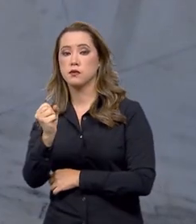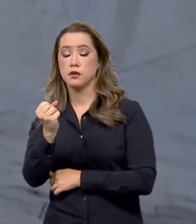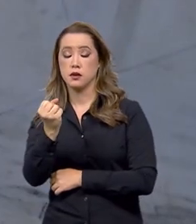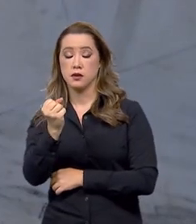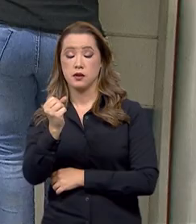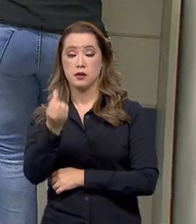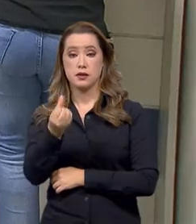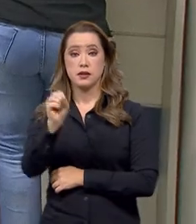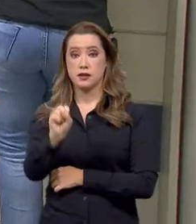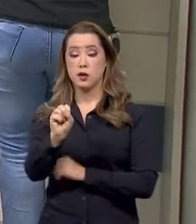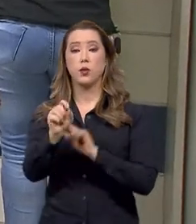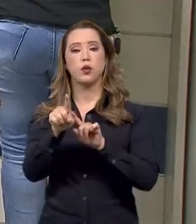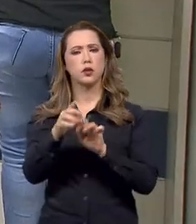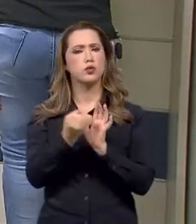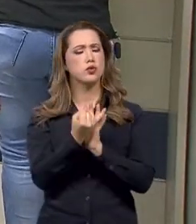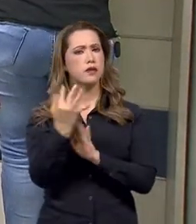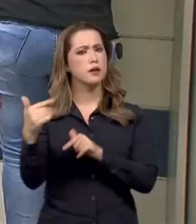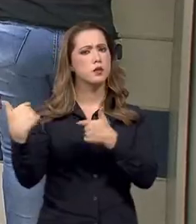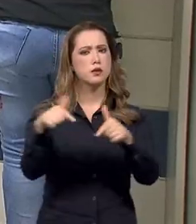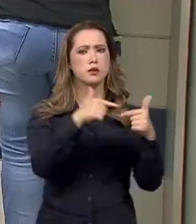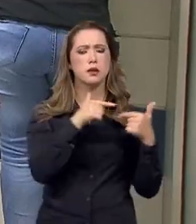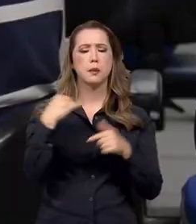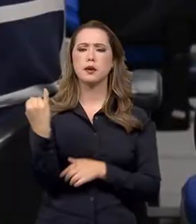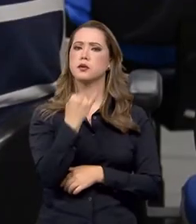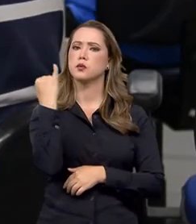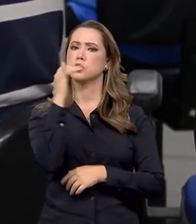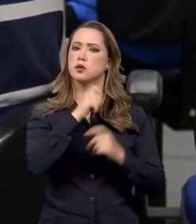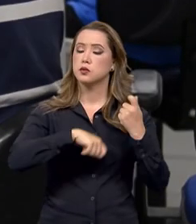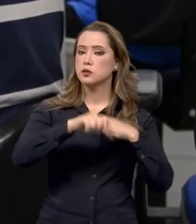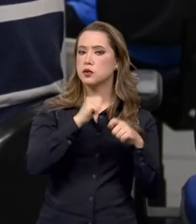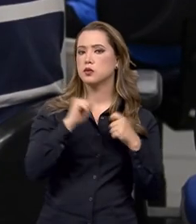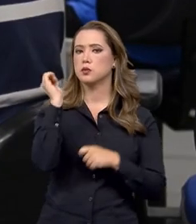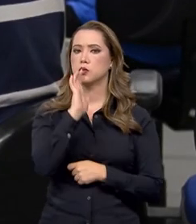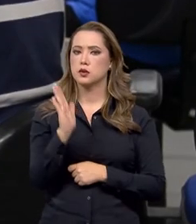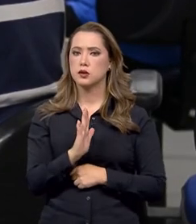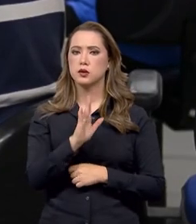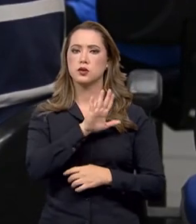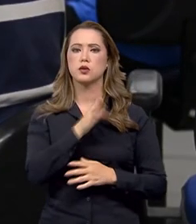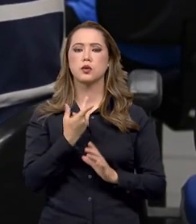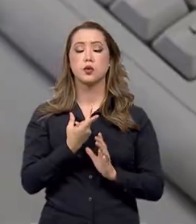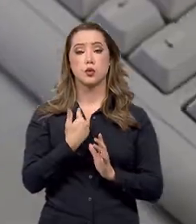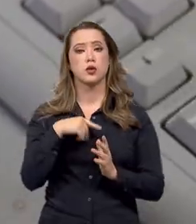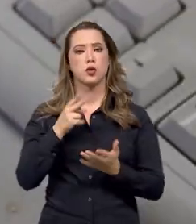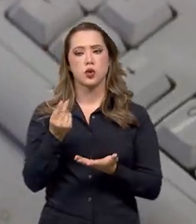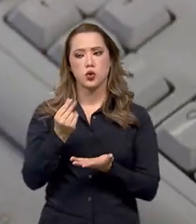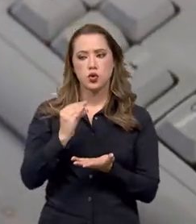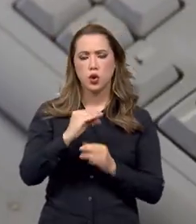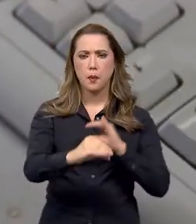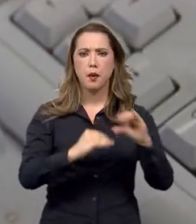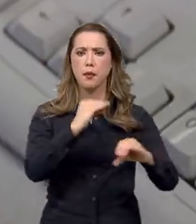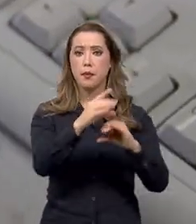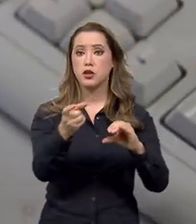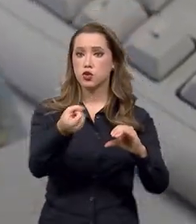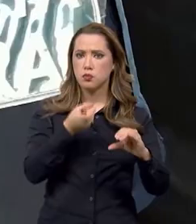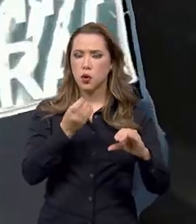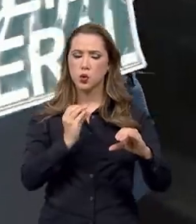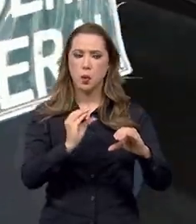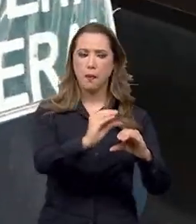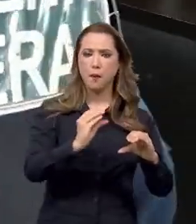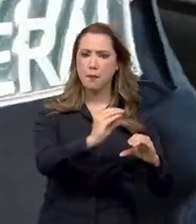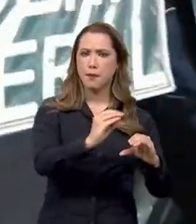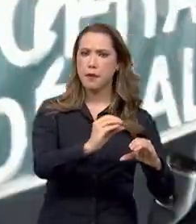e tem várias funções essenciais para a economia brasileira. Concentra a arrecadação de impostos federais,